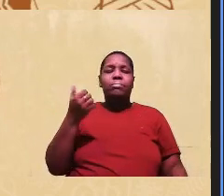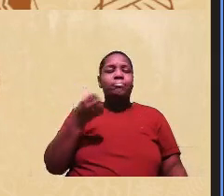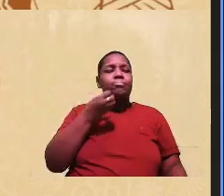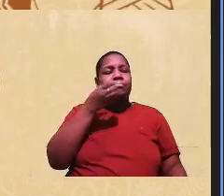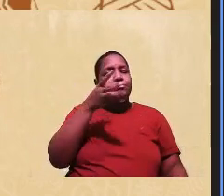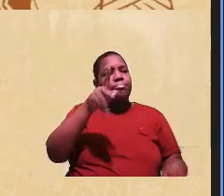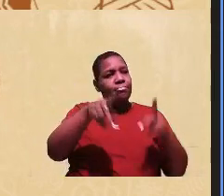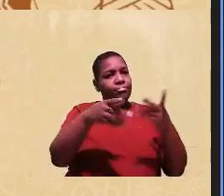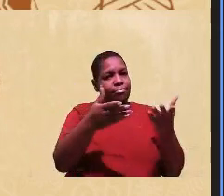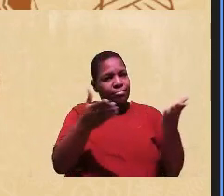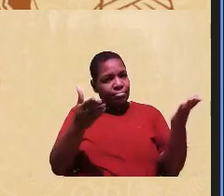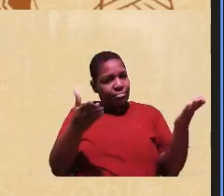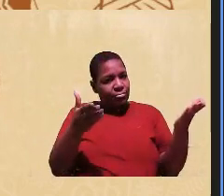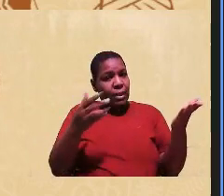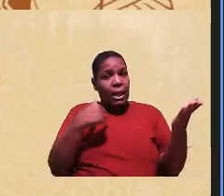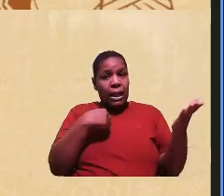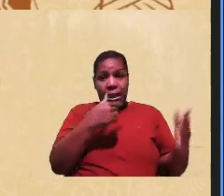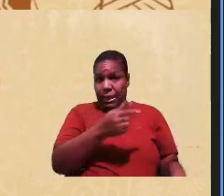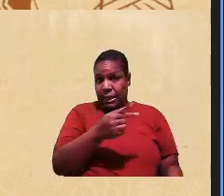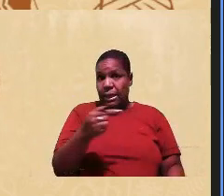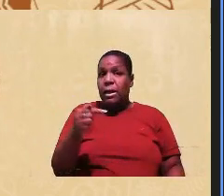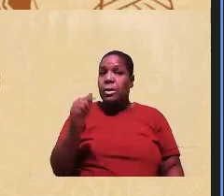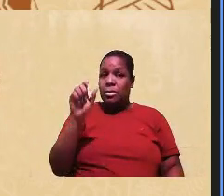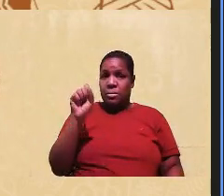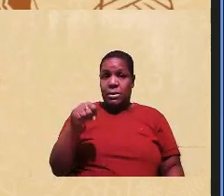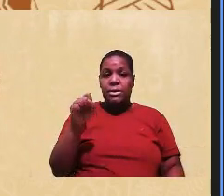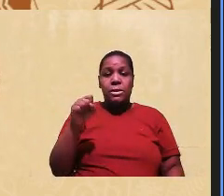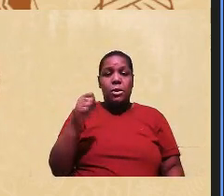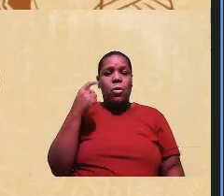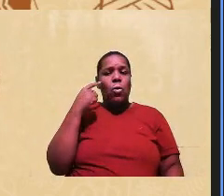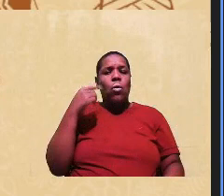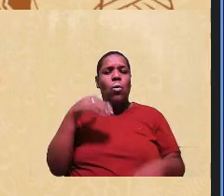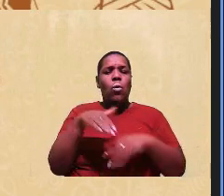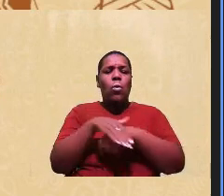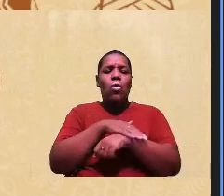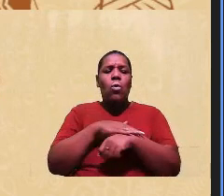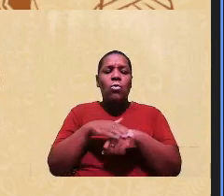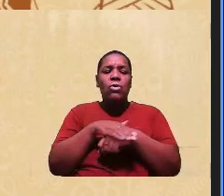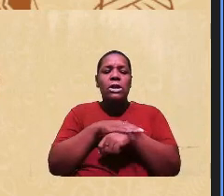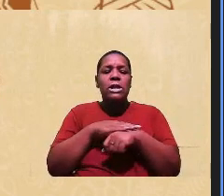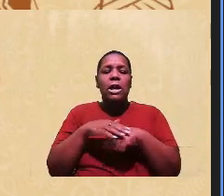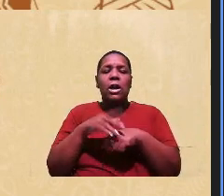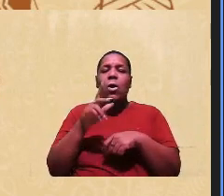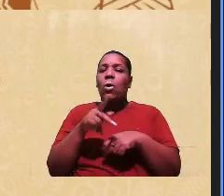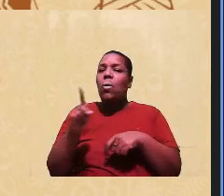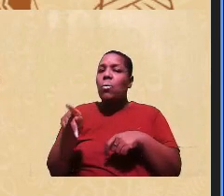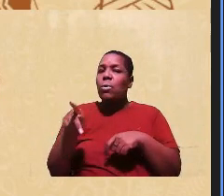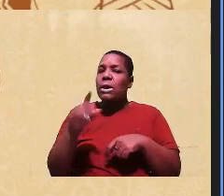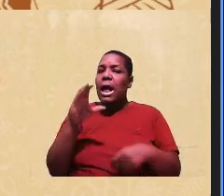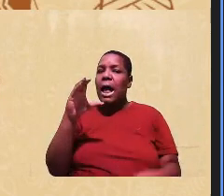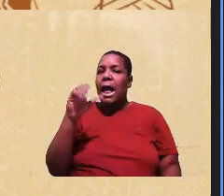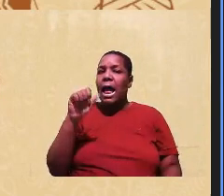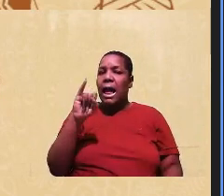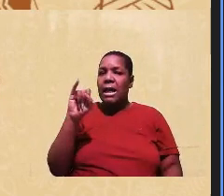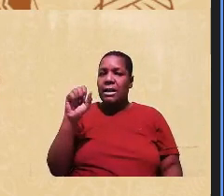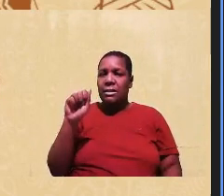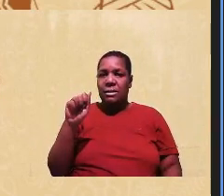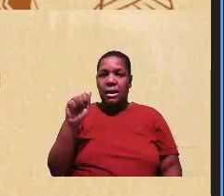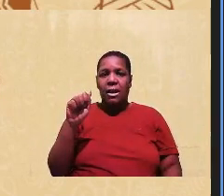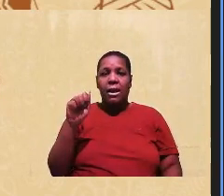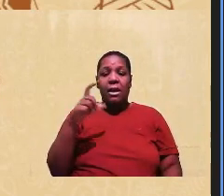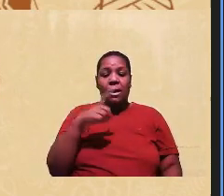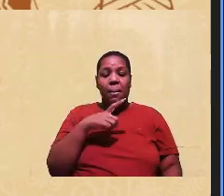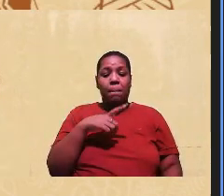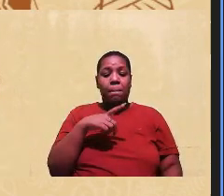nessa semana, né, conversando com a professora Cássia Maciel, que é pró-reitora de ações